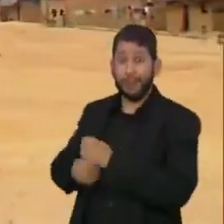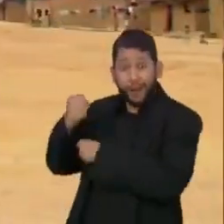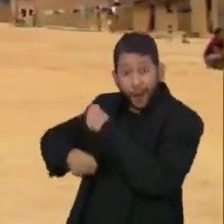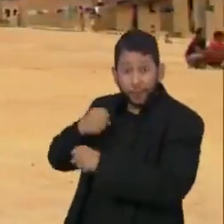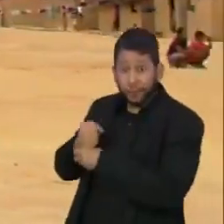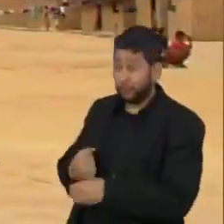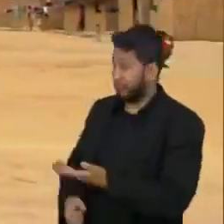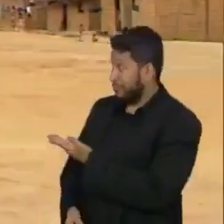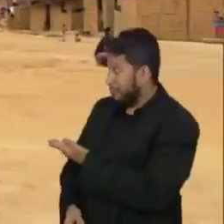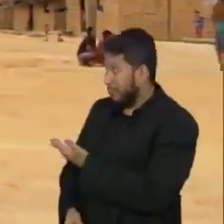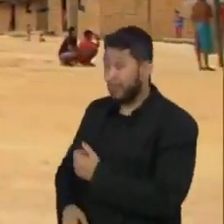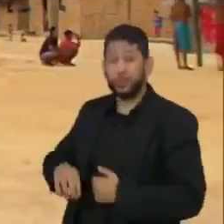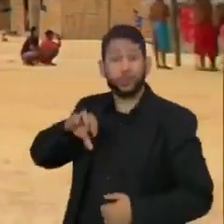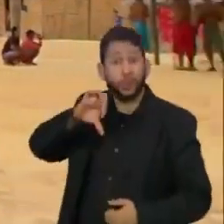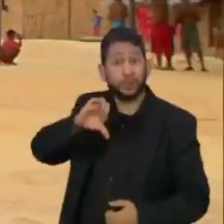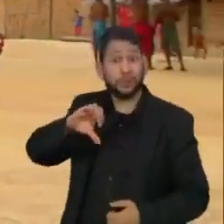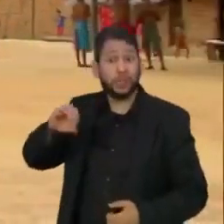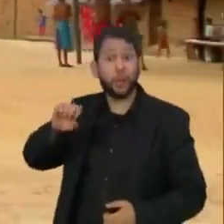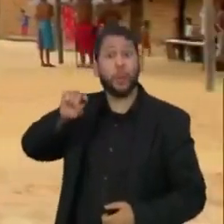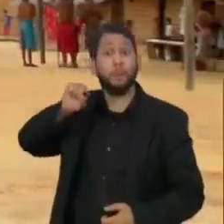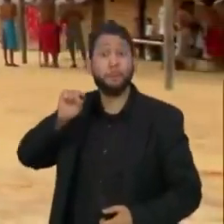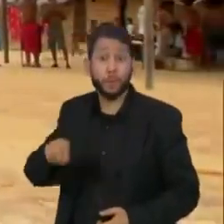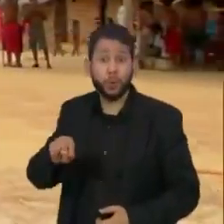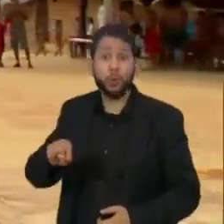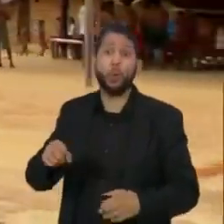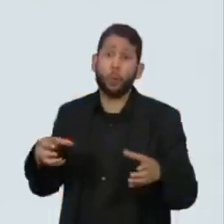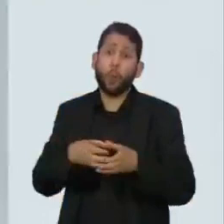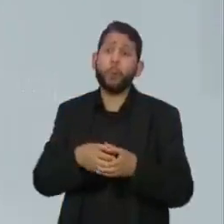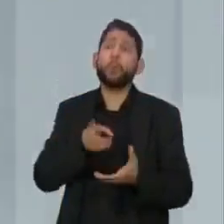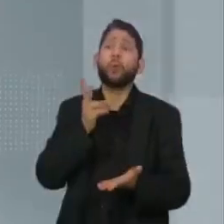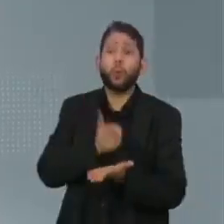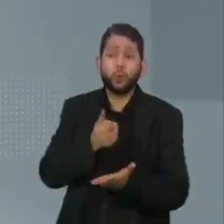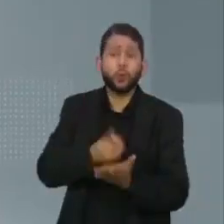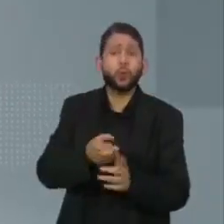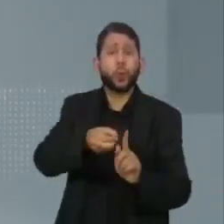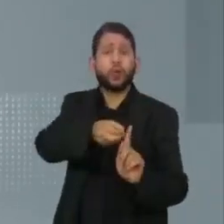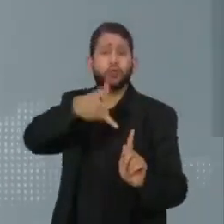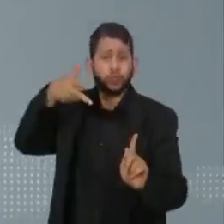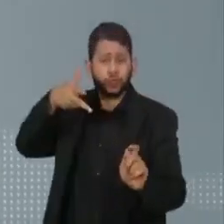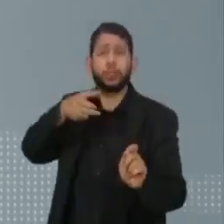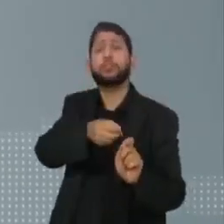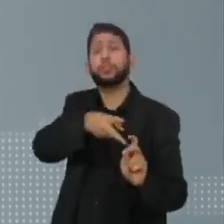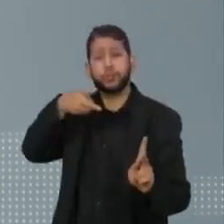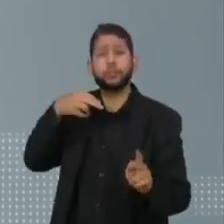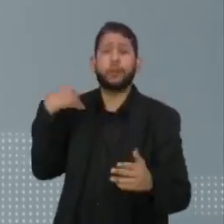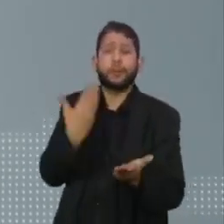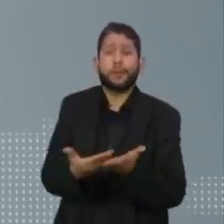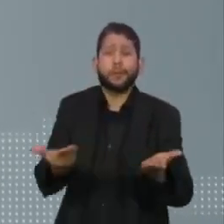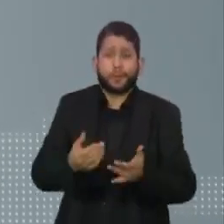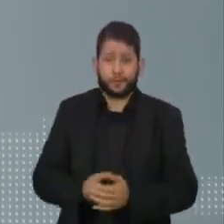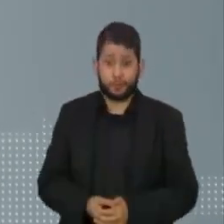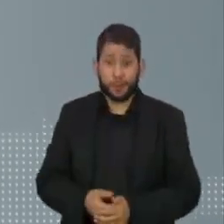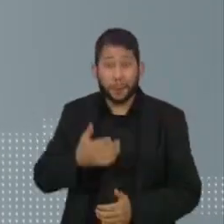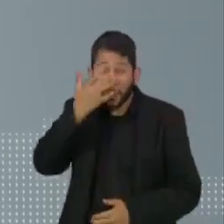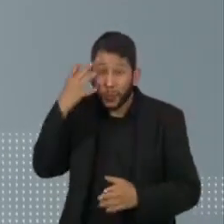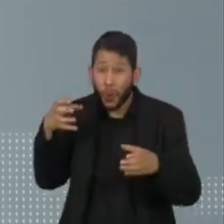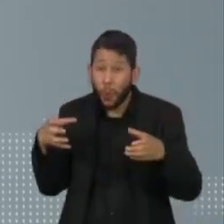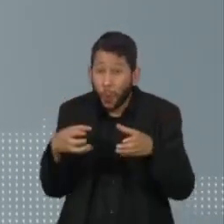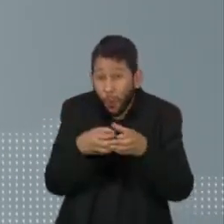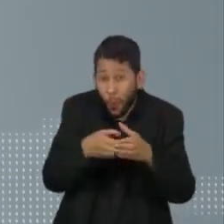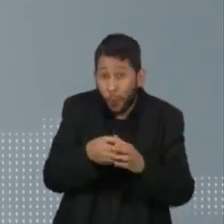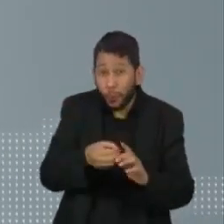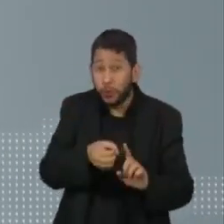mil dos 211 milhões de brasileiros são indígenas. E na última década, os assassinatos de pessoas desse grupo